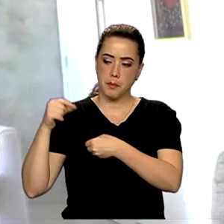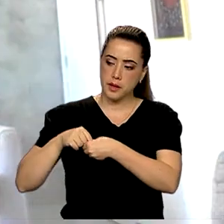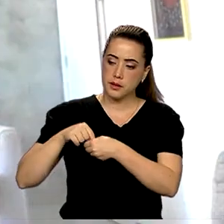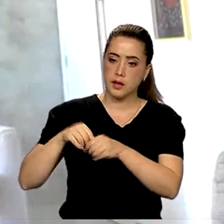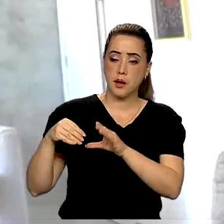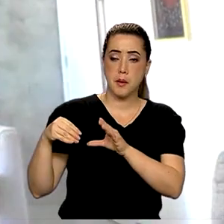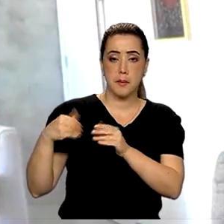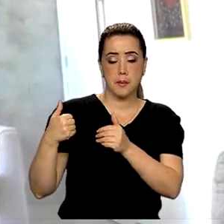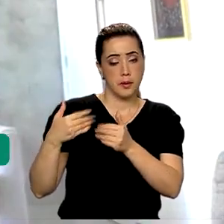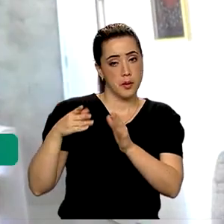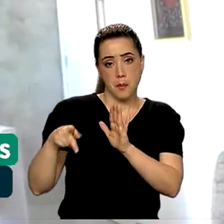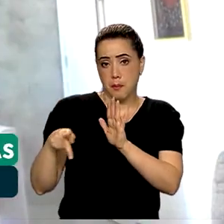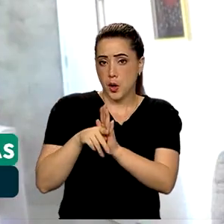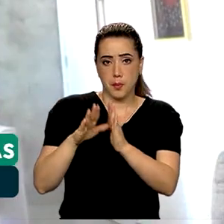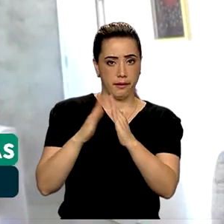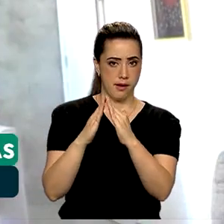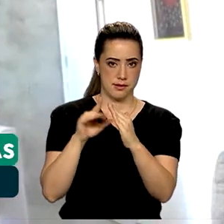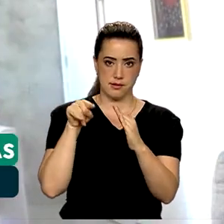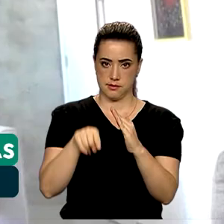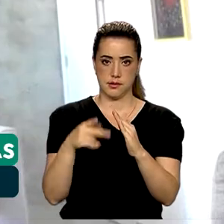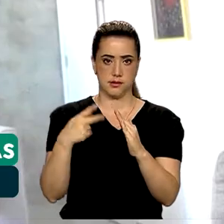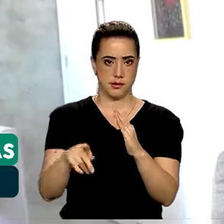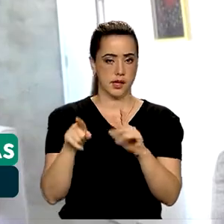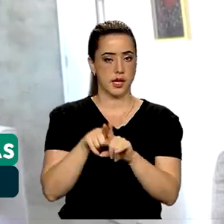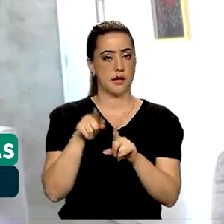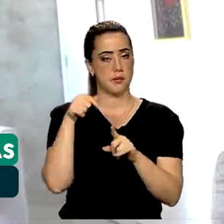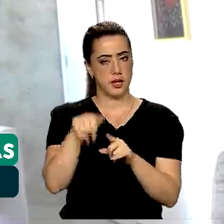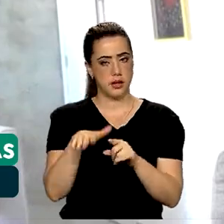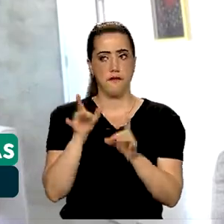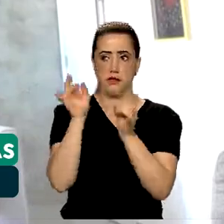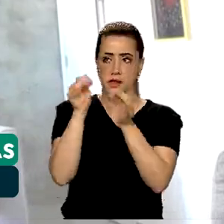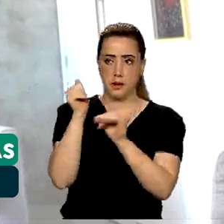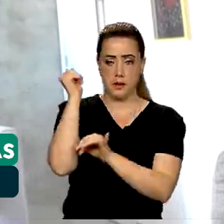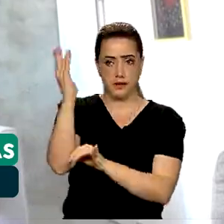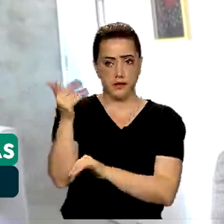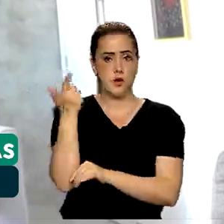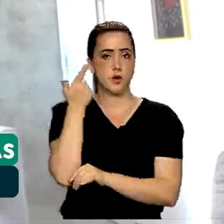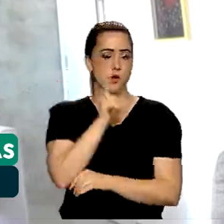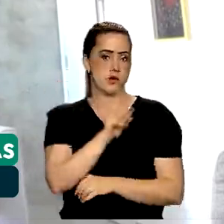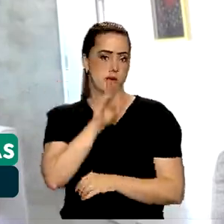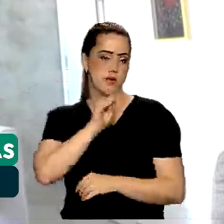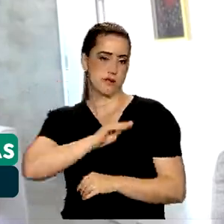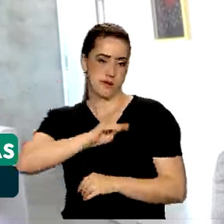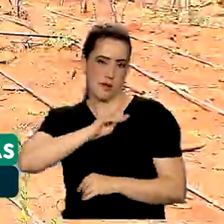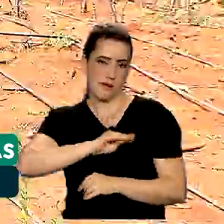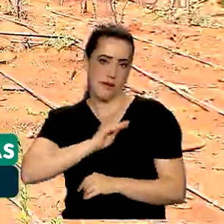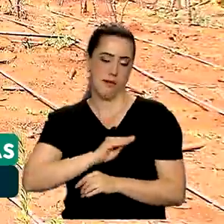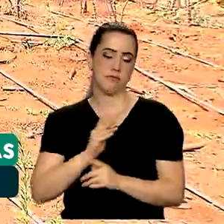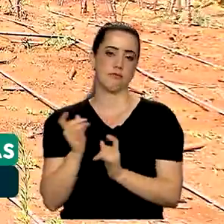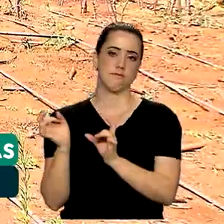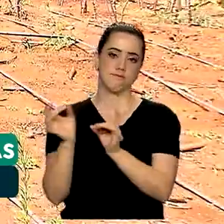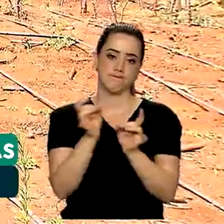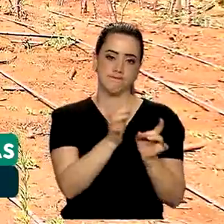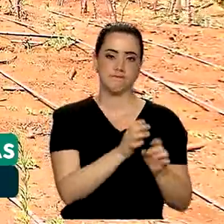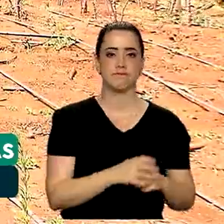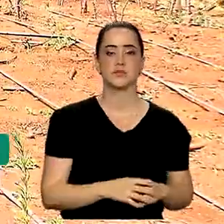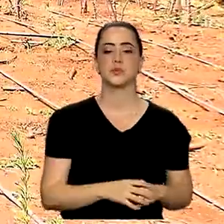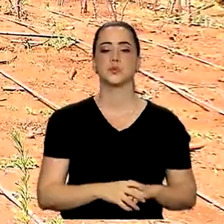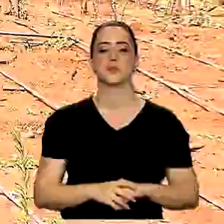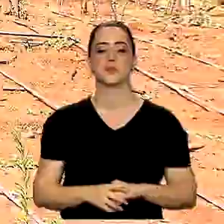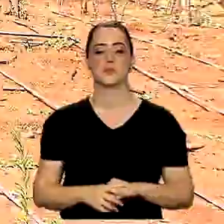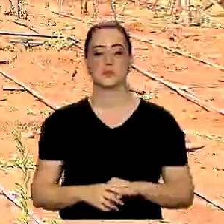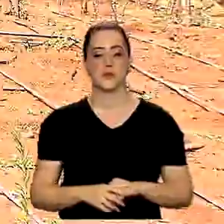quintal, para que o excedente da produção desses quintais, elas consigam comercializar. Pelo programa